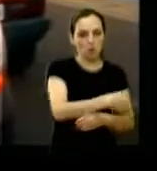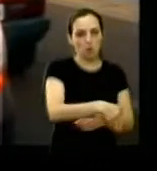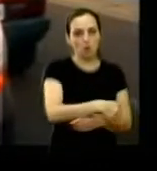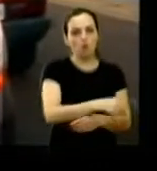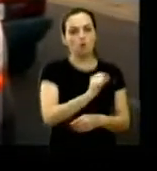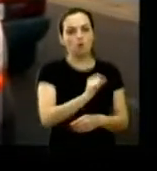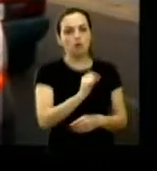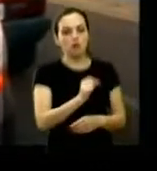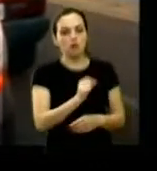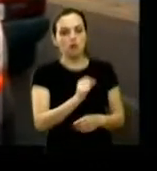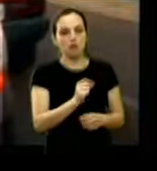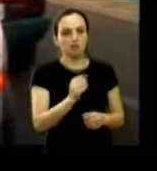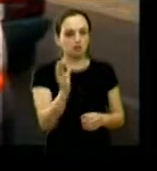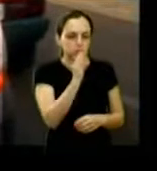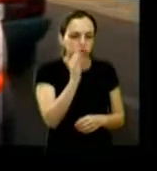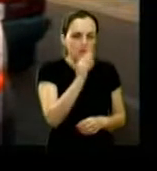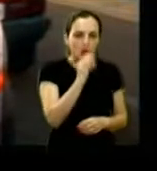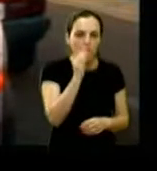buraqueira já saia